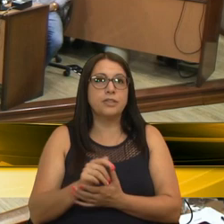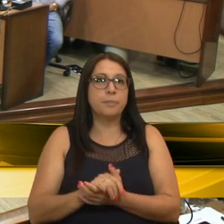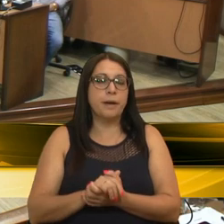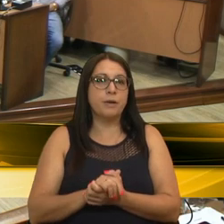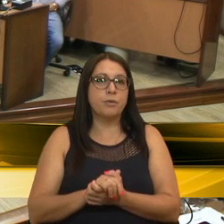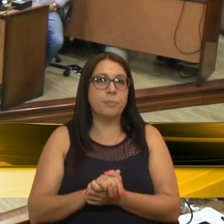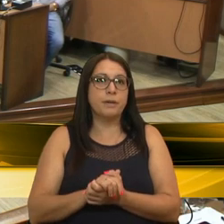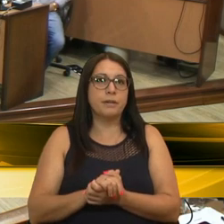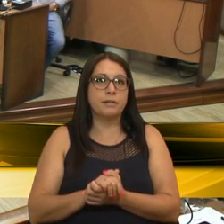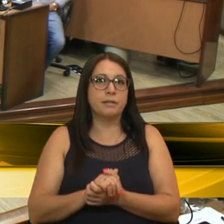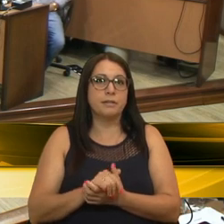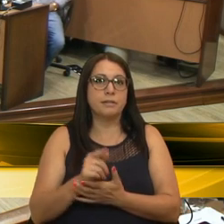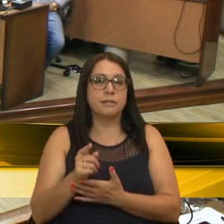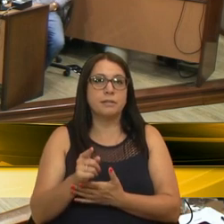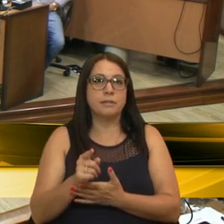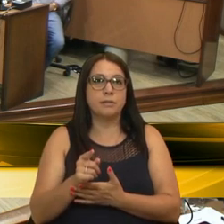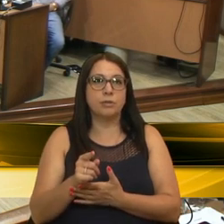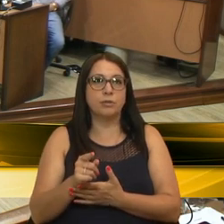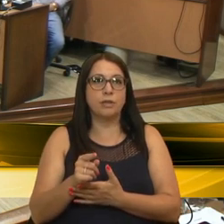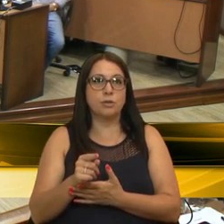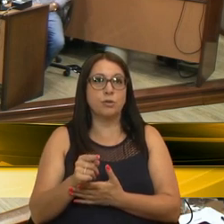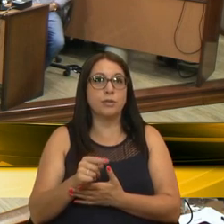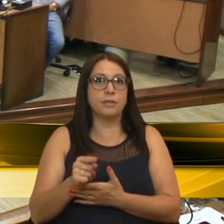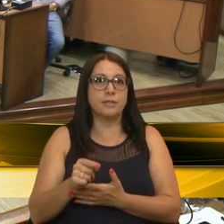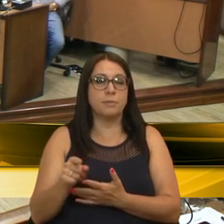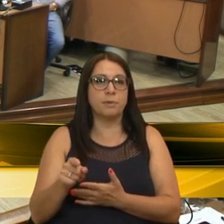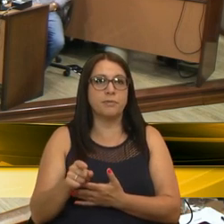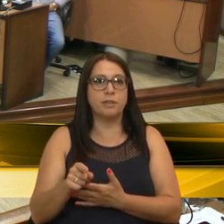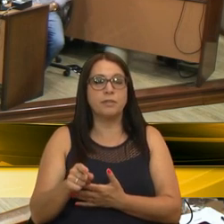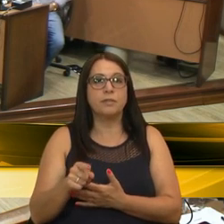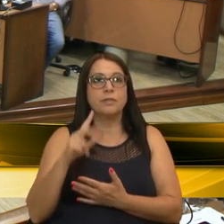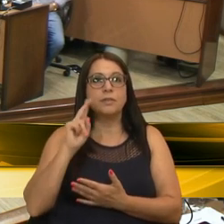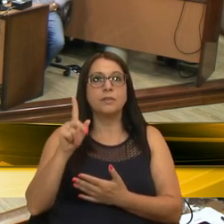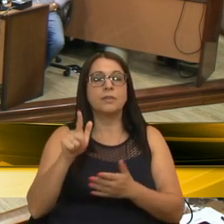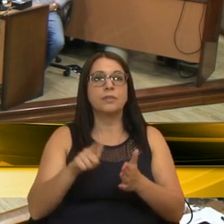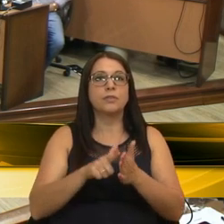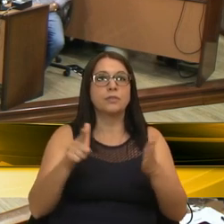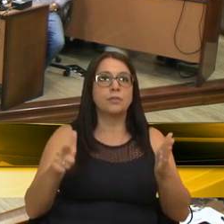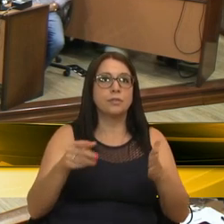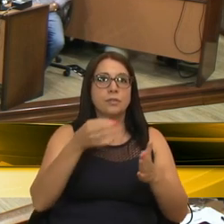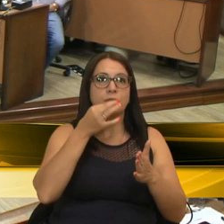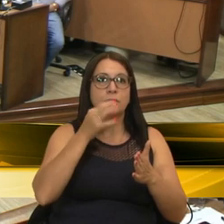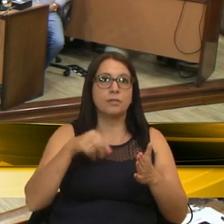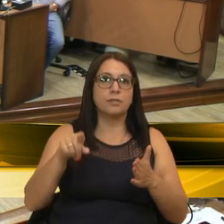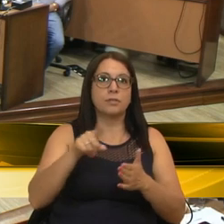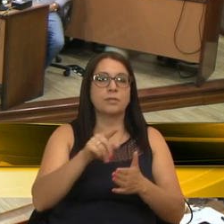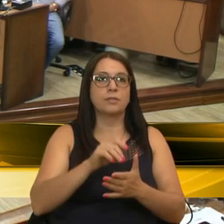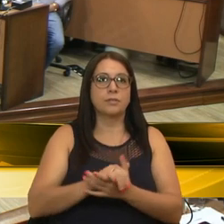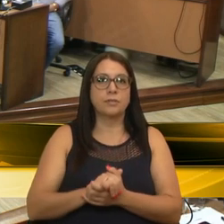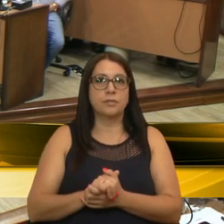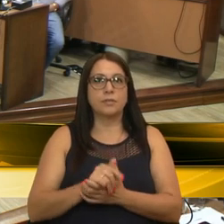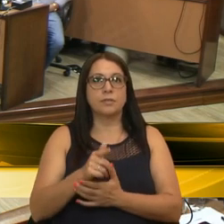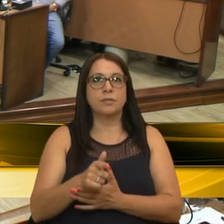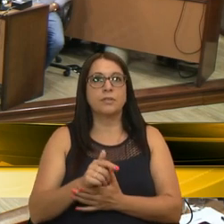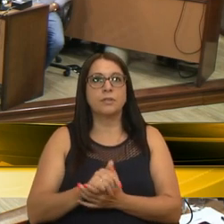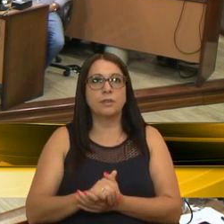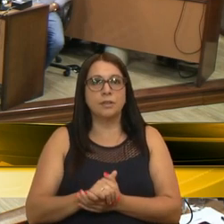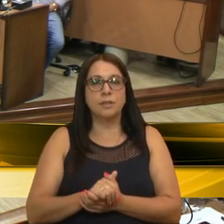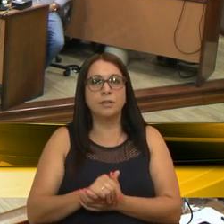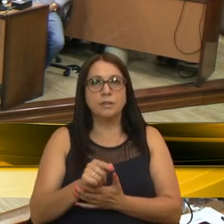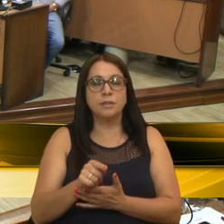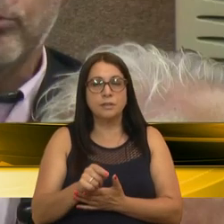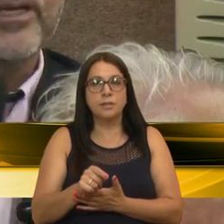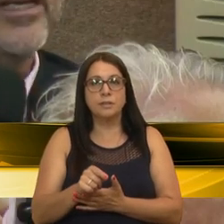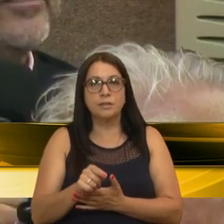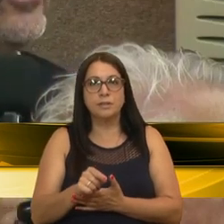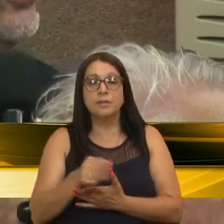hoje, porque ontem sai no jornal de que Caxias abriu tantas mil empresas em